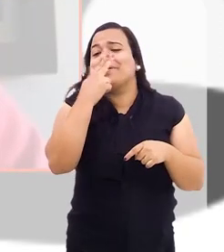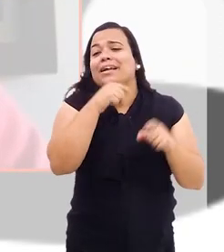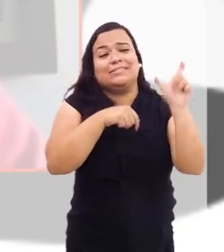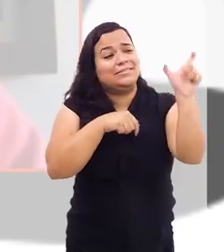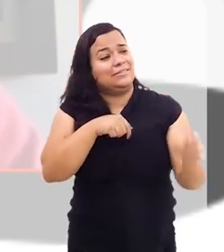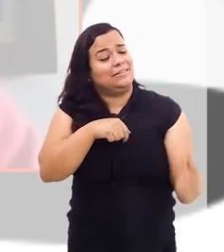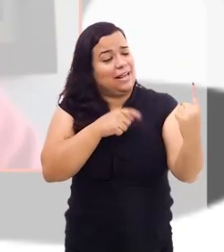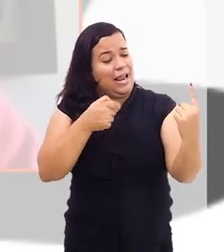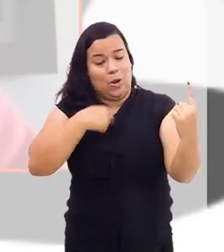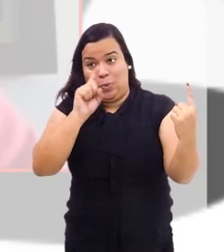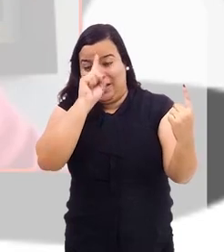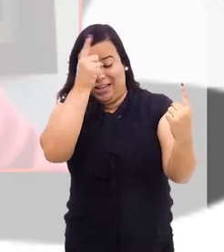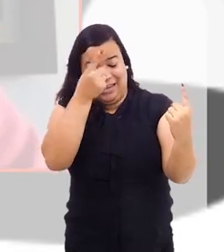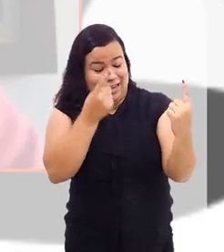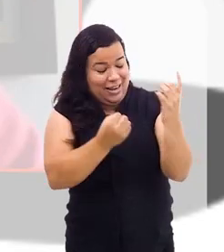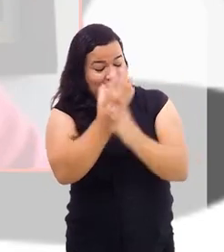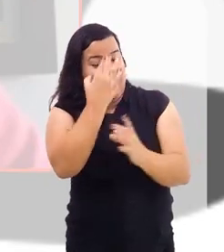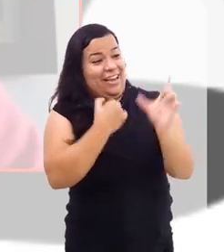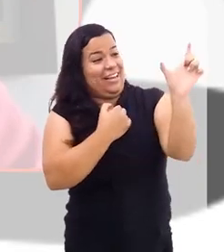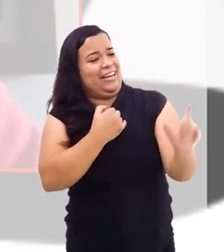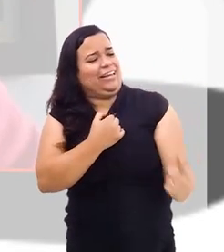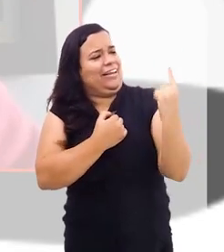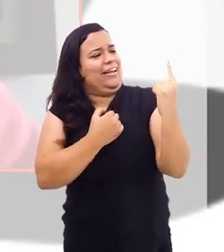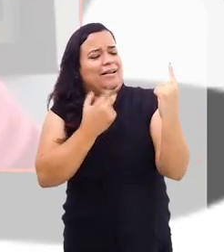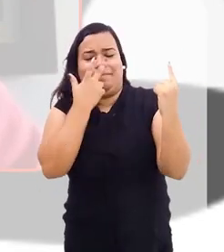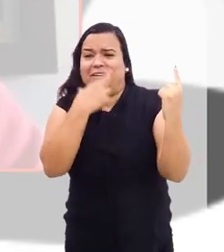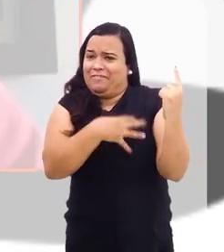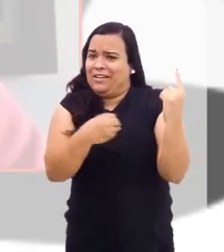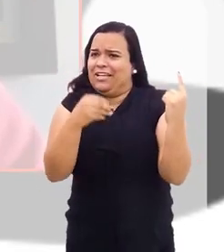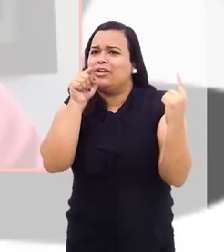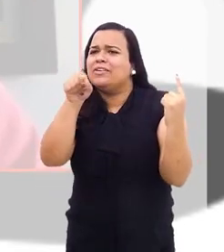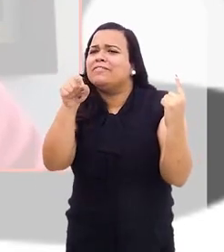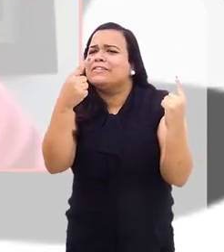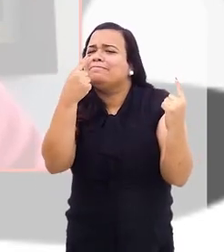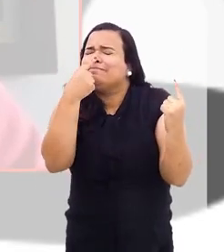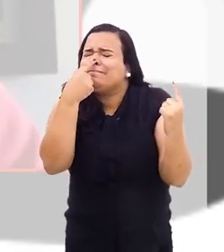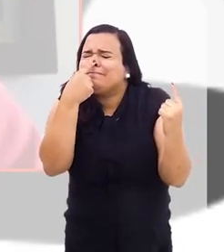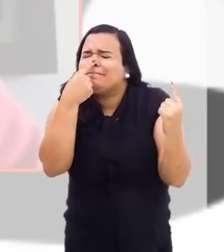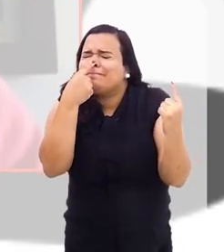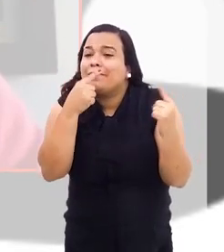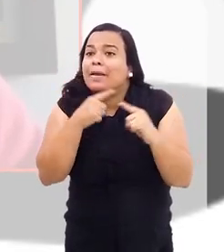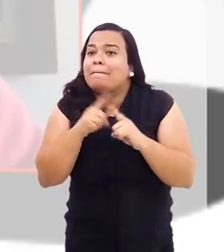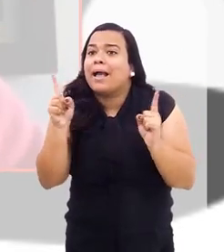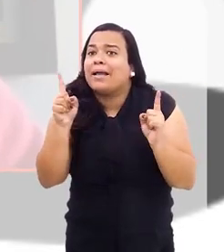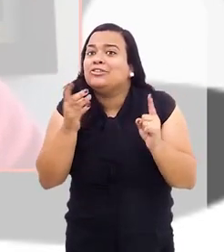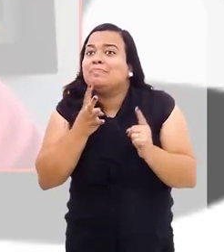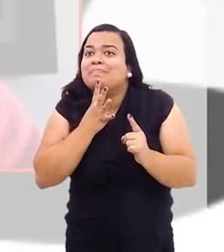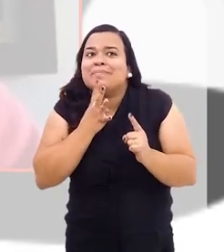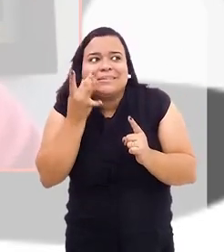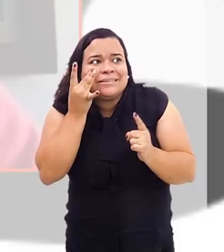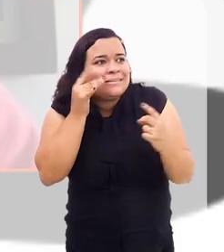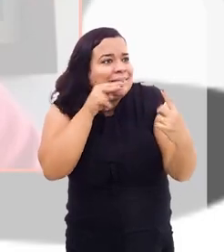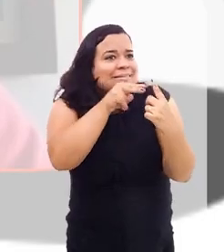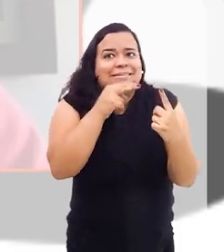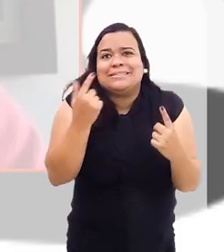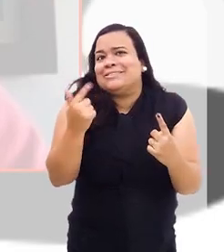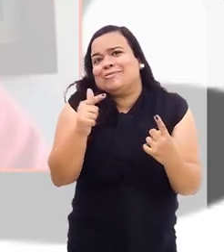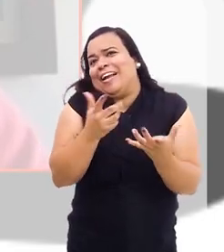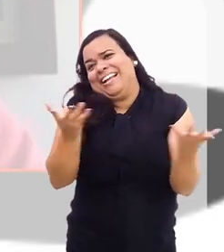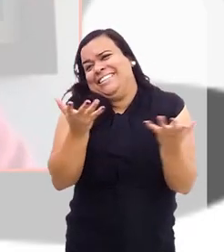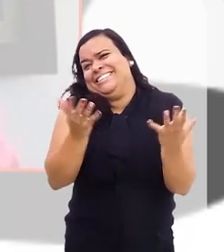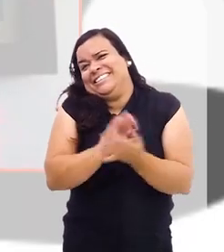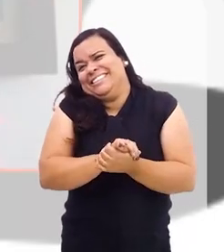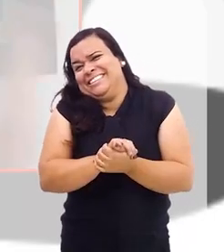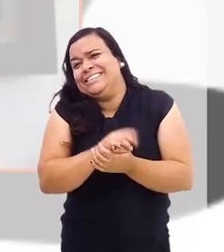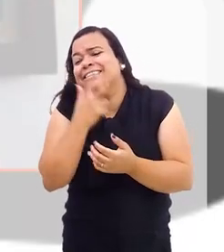engraçada, porque o personagem, você tem uma intimidade tão grande com ele, mas você nunca conheceu pessoalmente. É